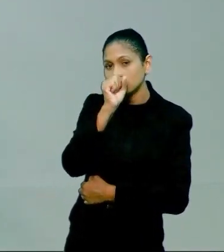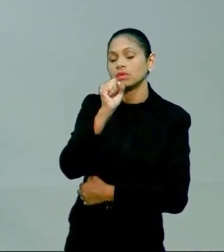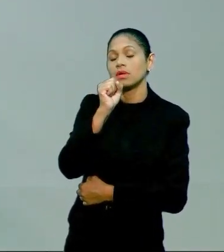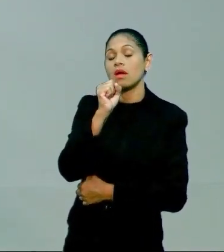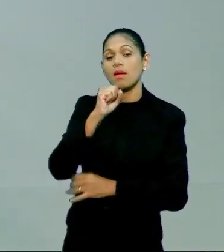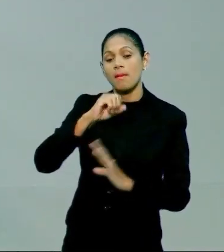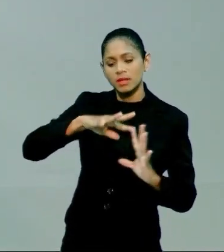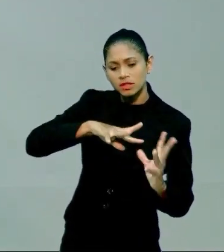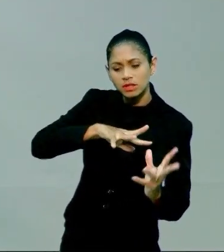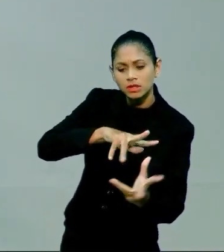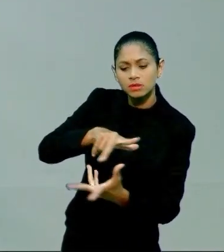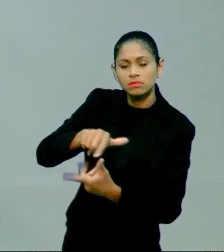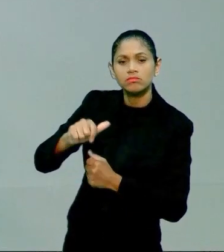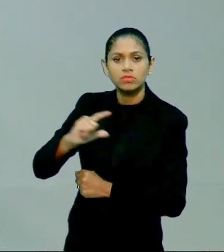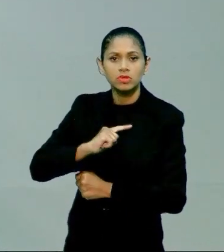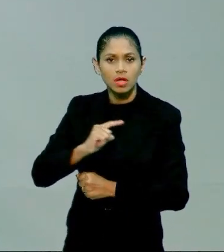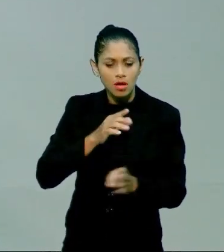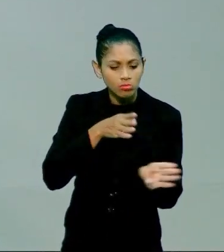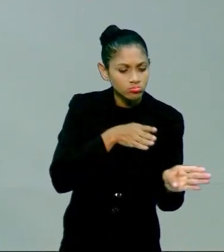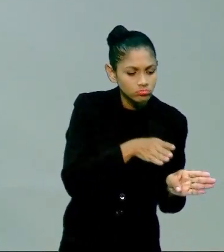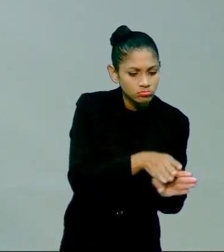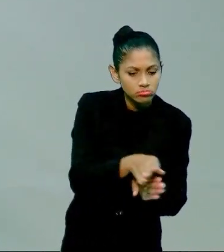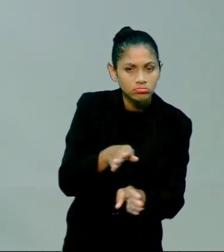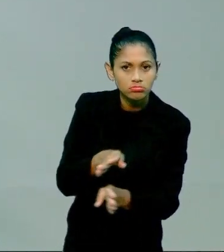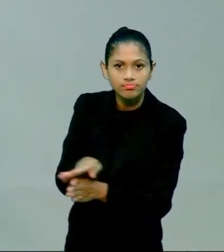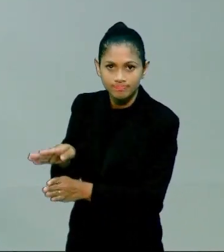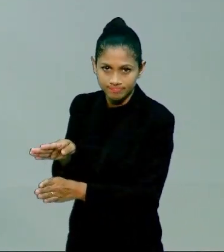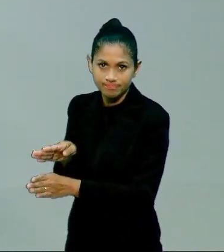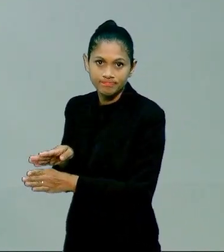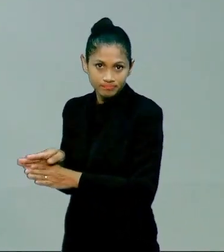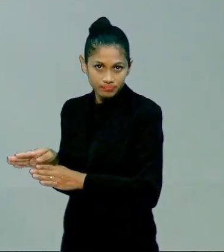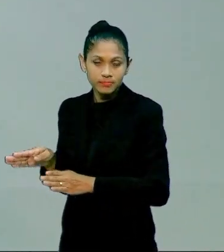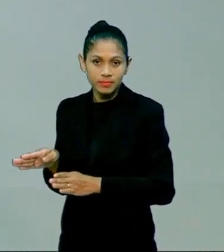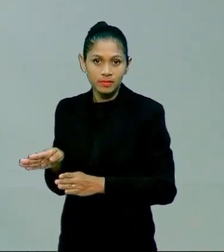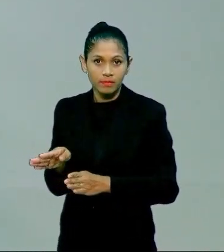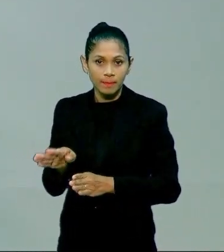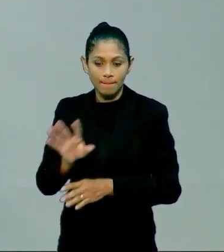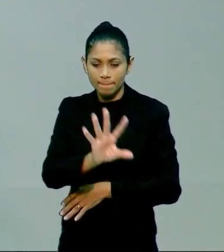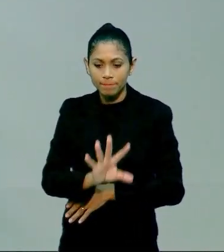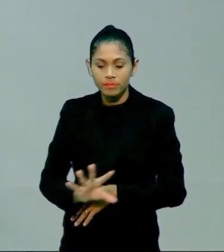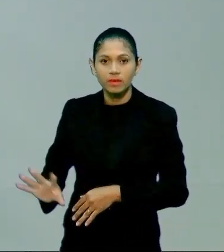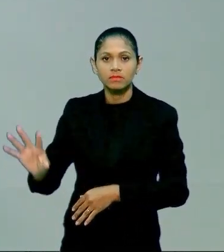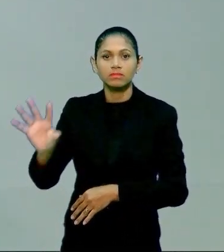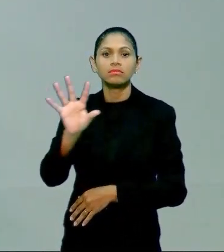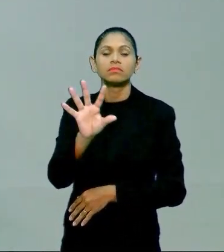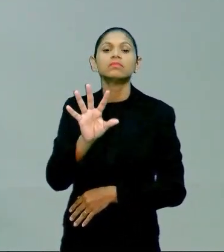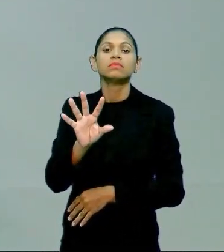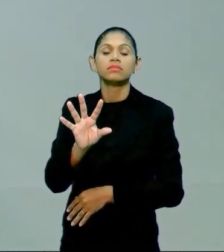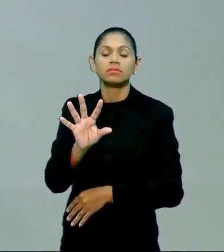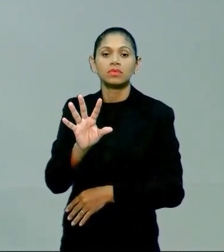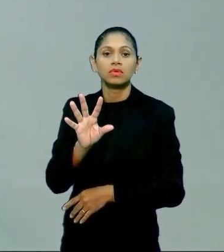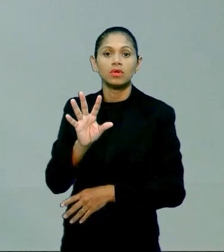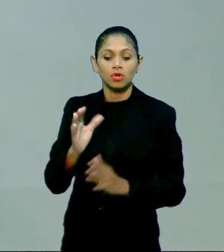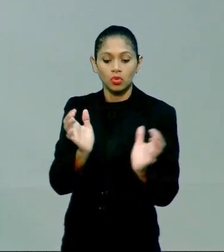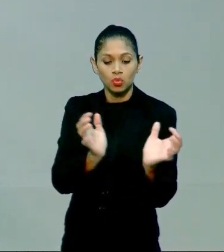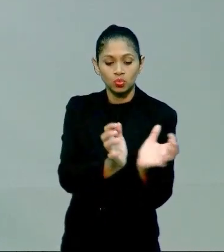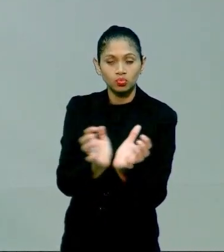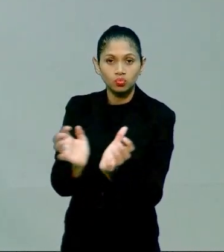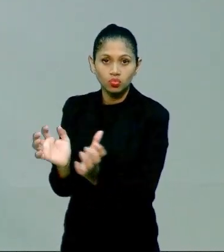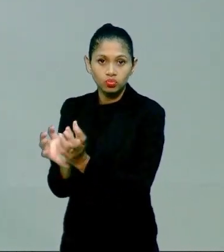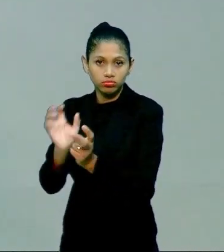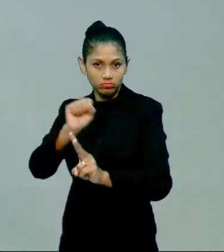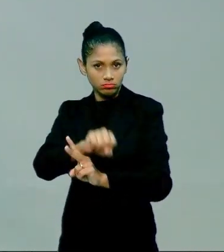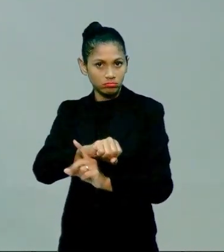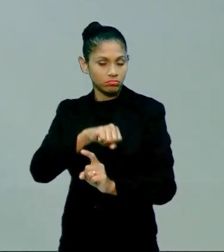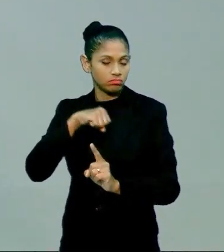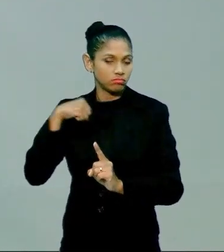têm um direcionamento de identificar e mapear determinadas características de um grupo social. Então é nesse